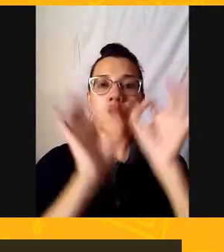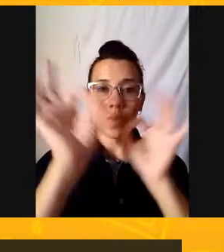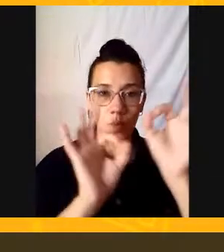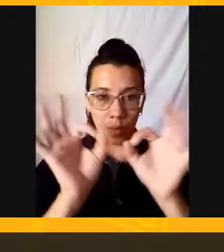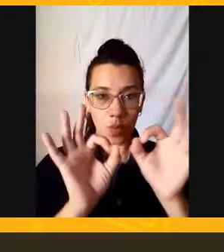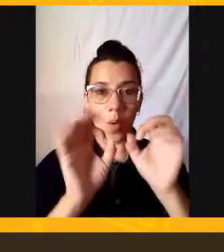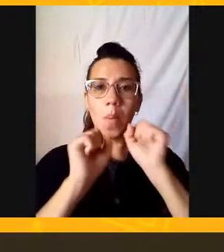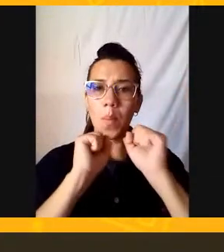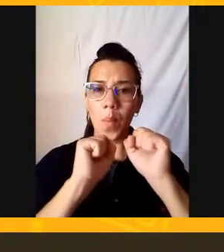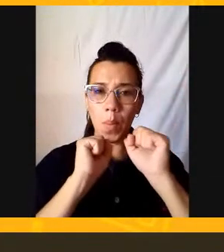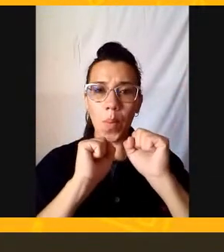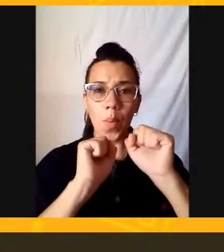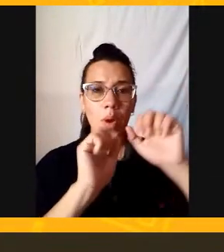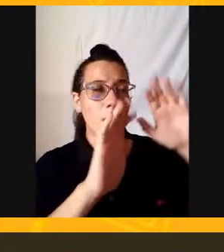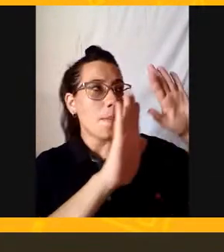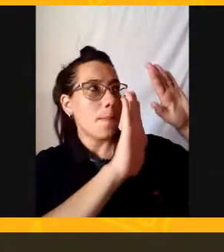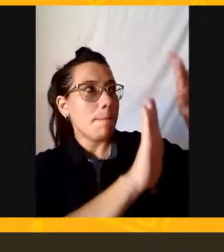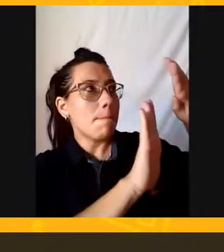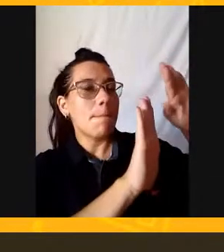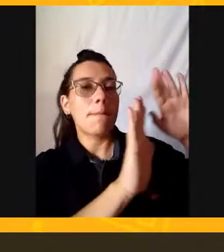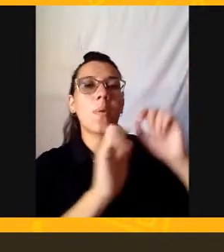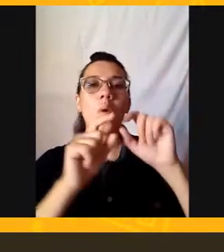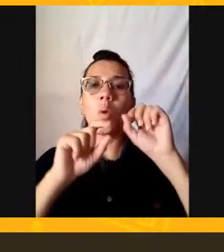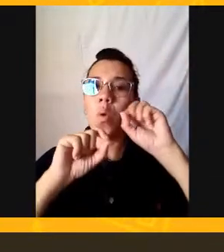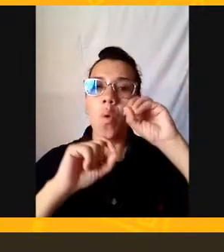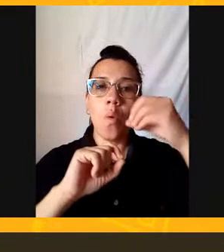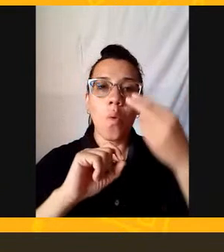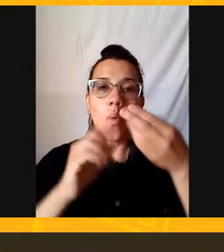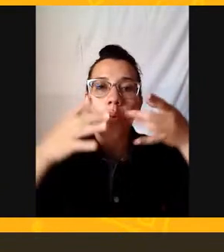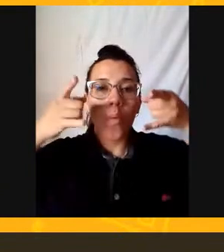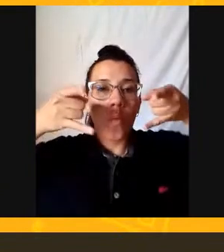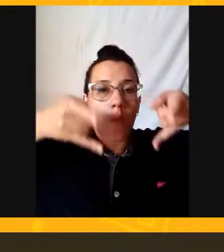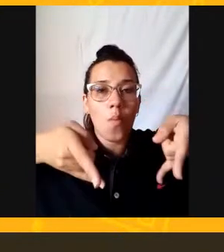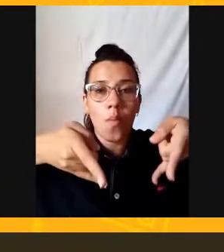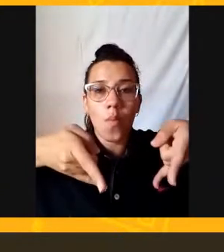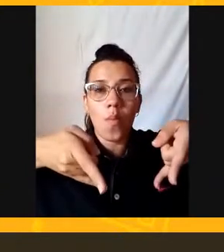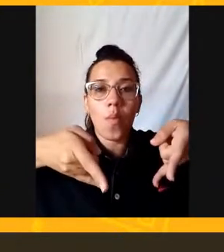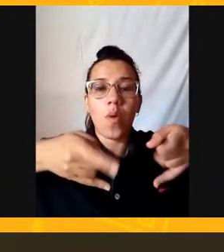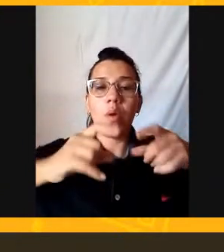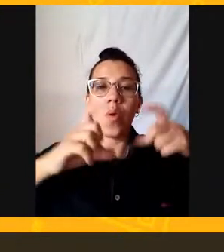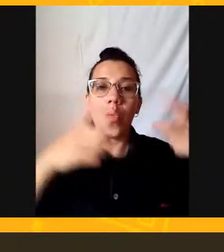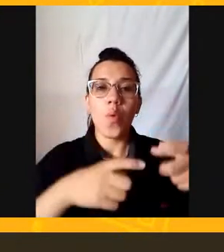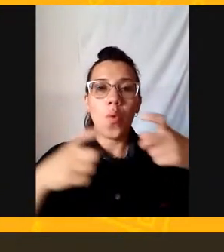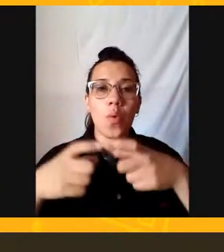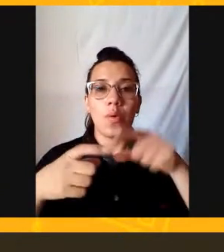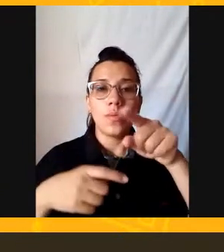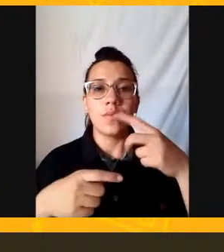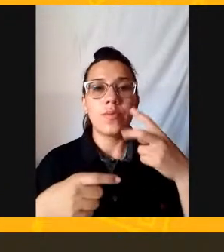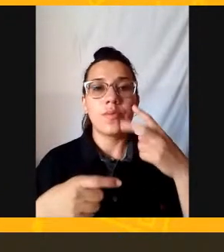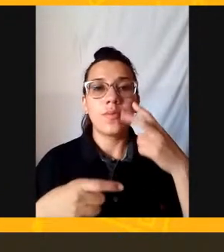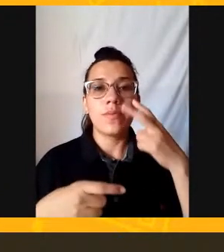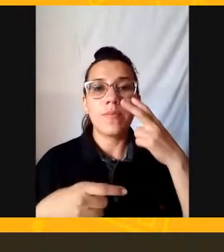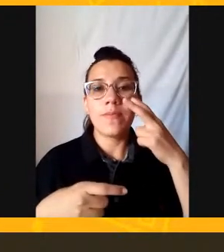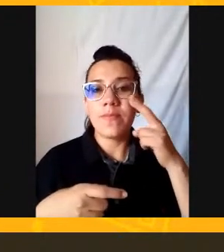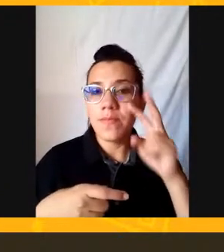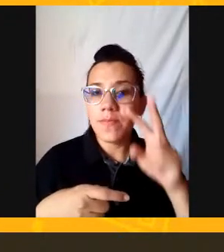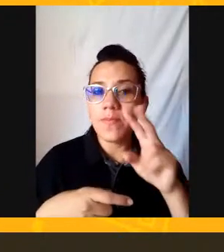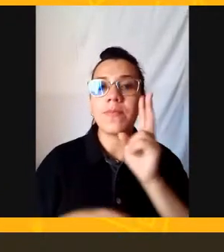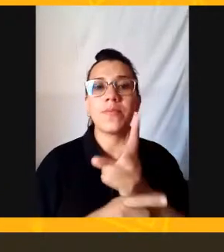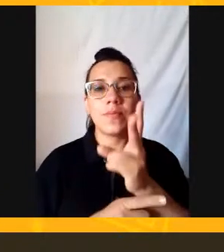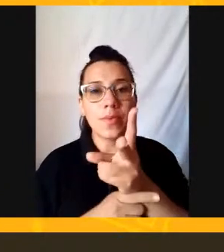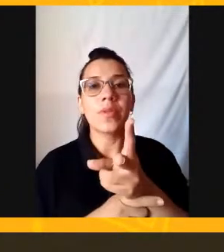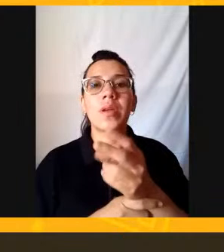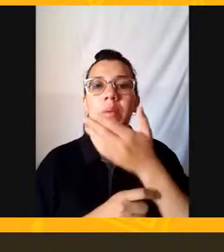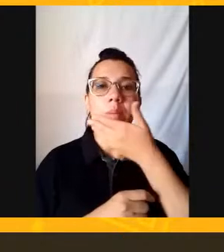Próximo à cama Ou no lugar onde você escolhe Para estudar Essa é Muito interessante O que eu digo